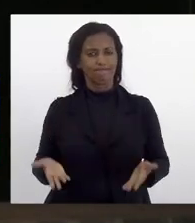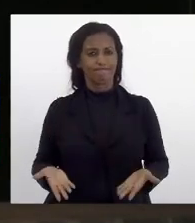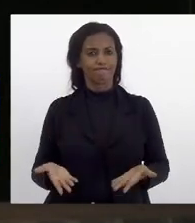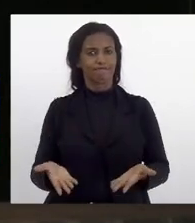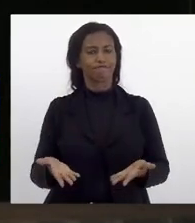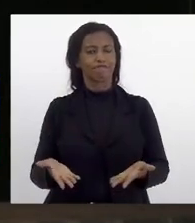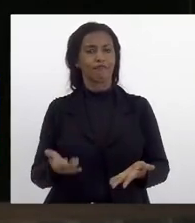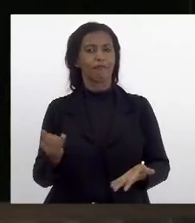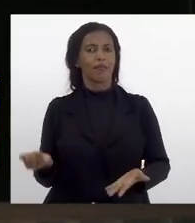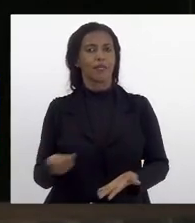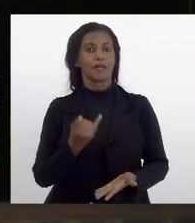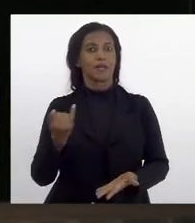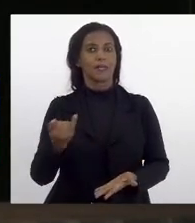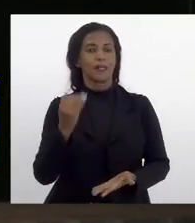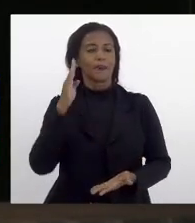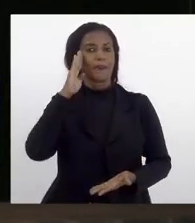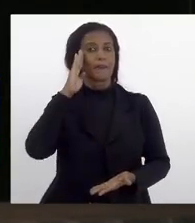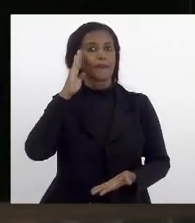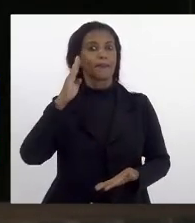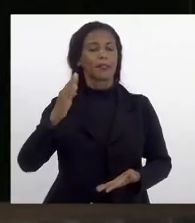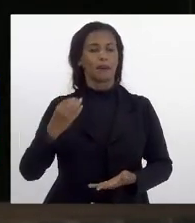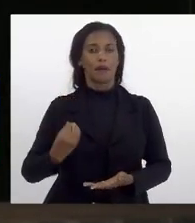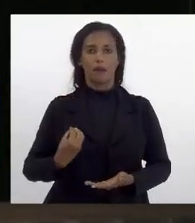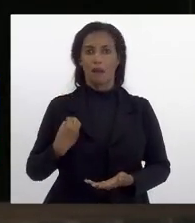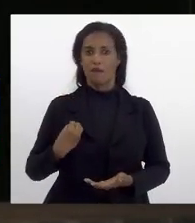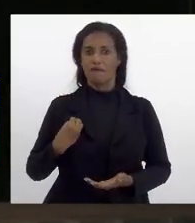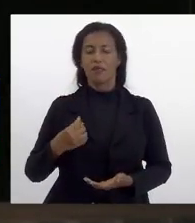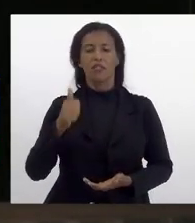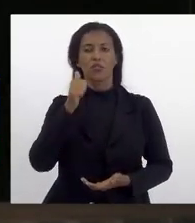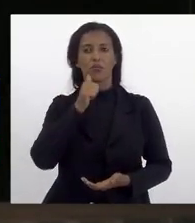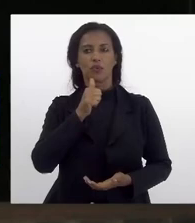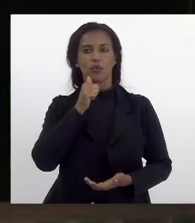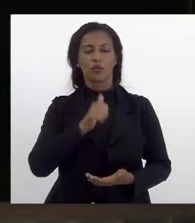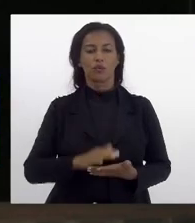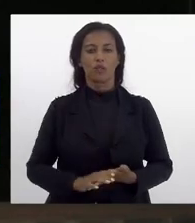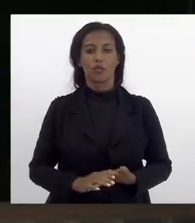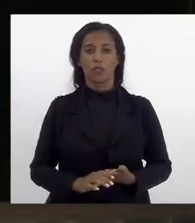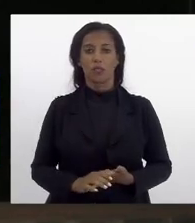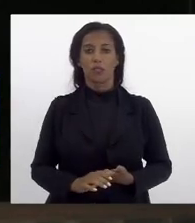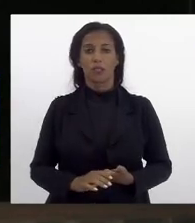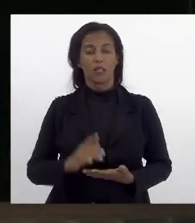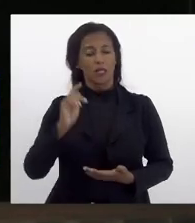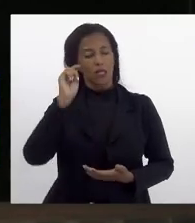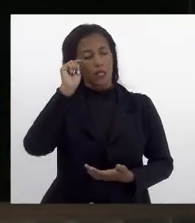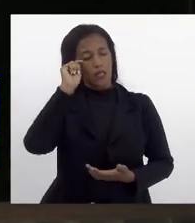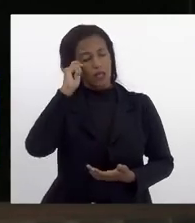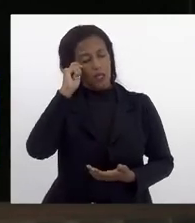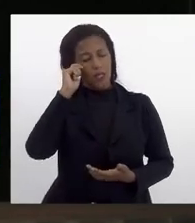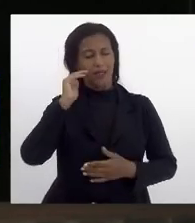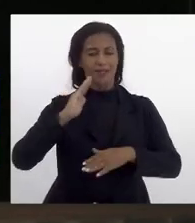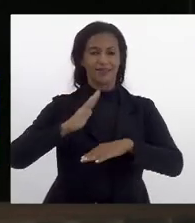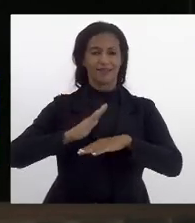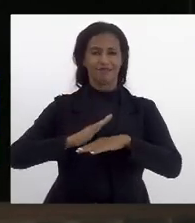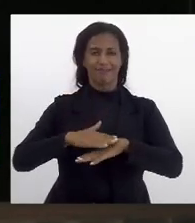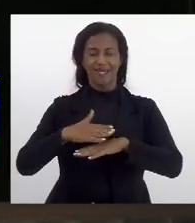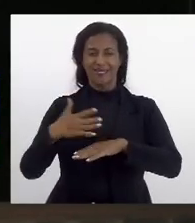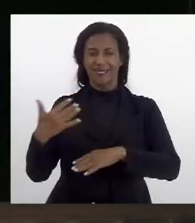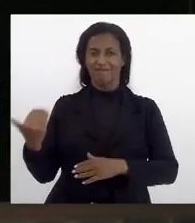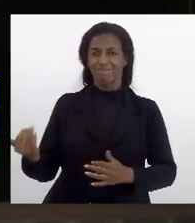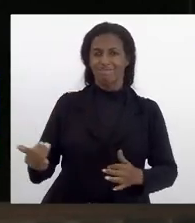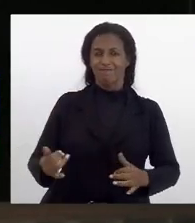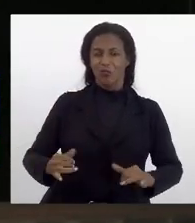é importante principalmente na vida de mulheres e meninas negras que são as mais atingidas